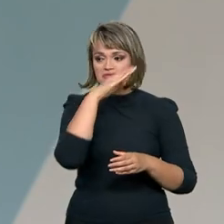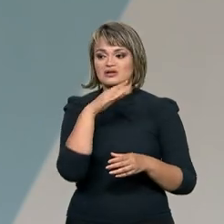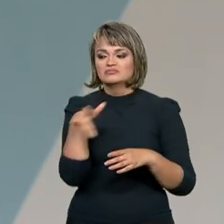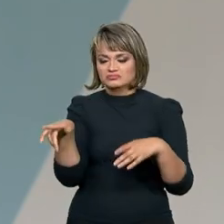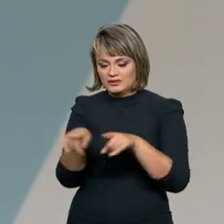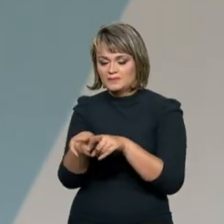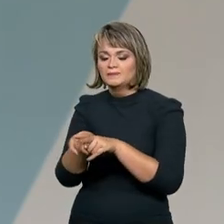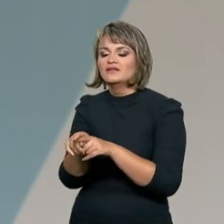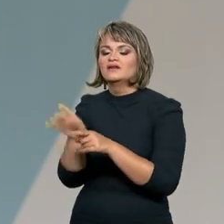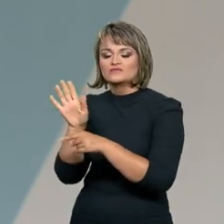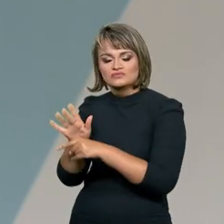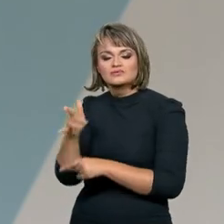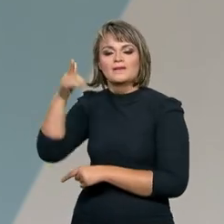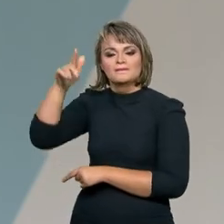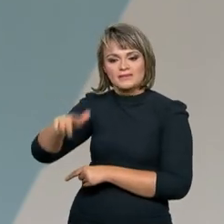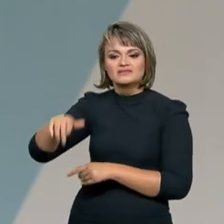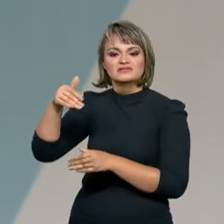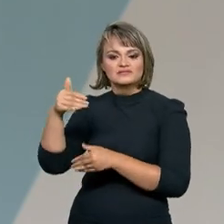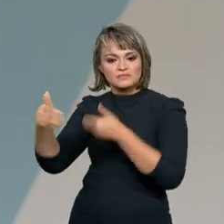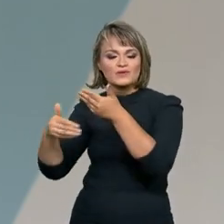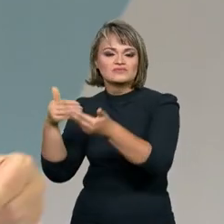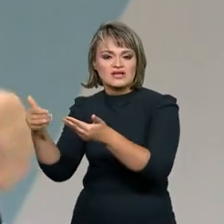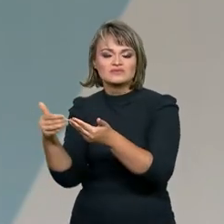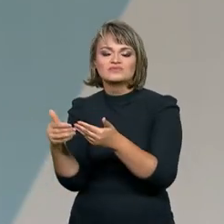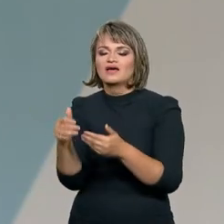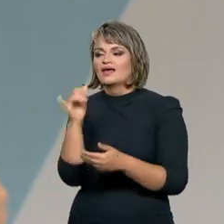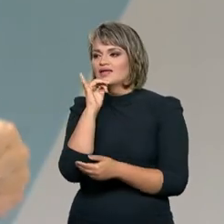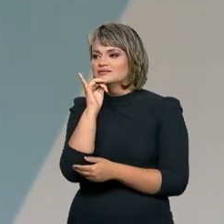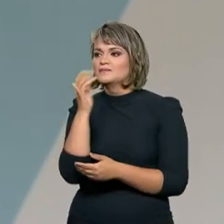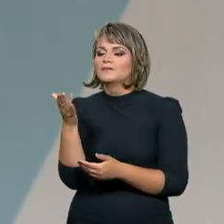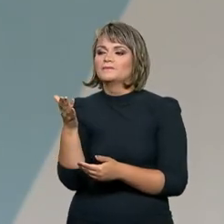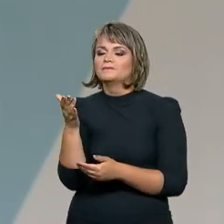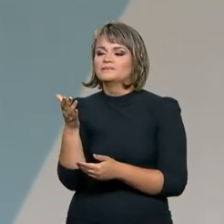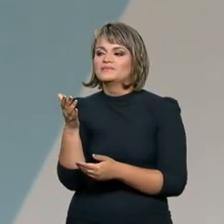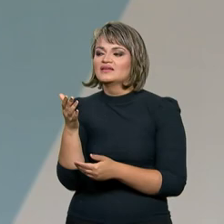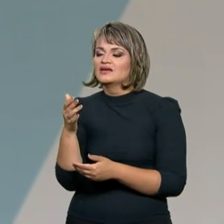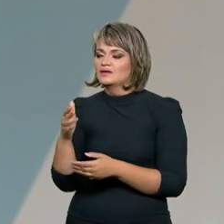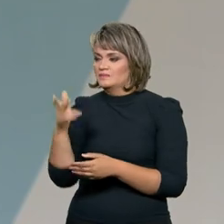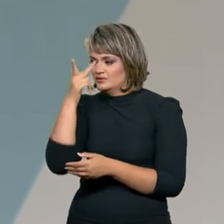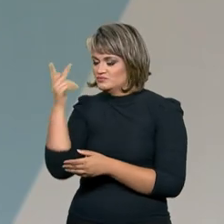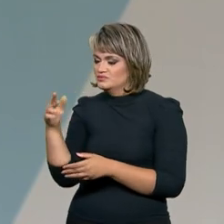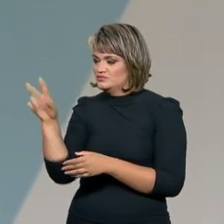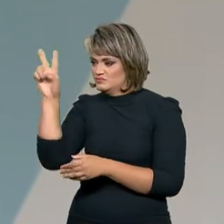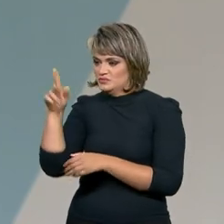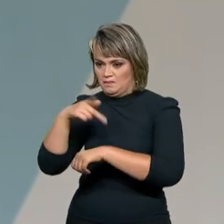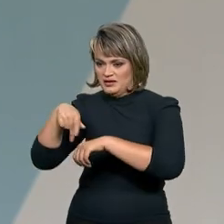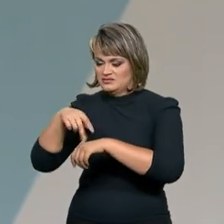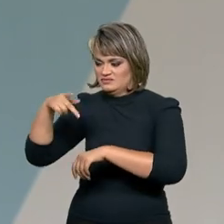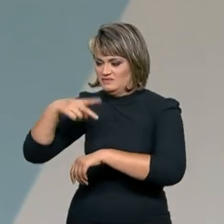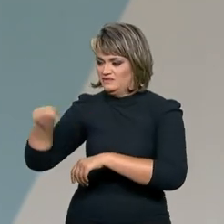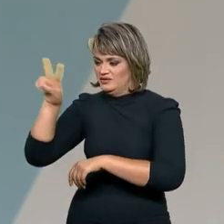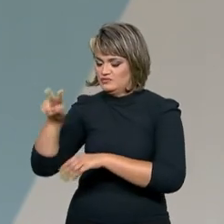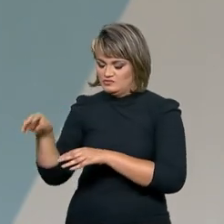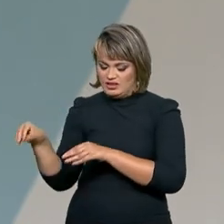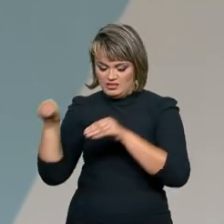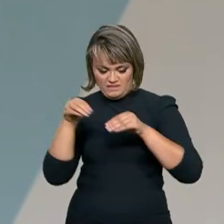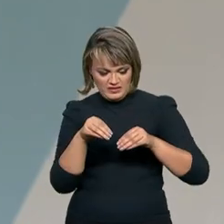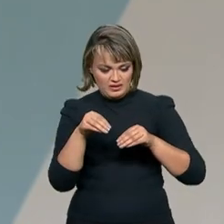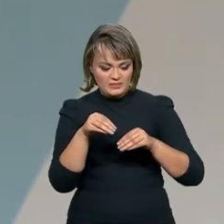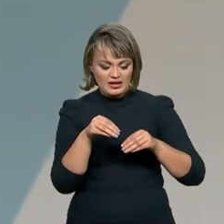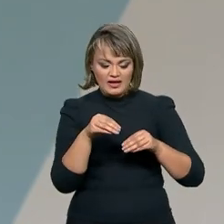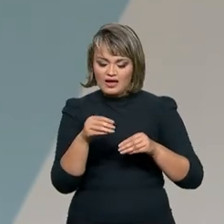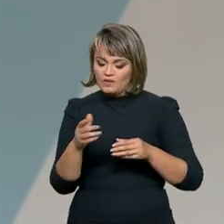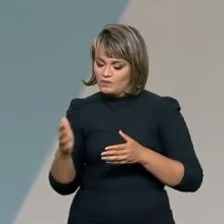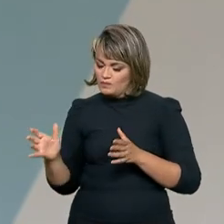ela participa ativamente desse processo, incluindo a interiorização desses venezuelanos no Brasil. Como é que está esse processo,